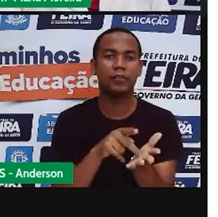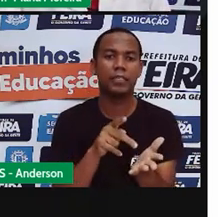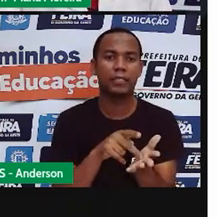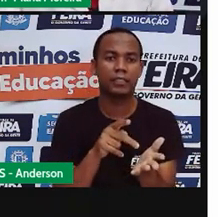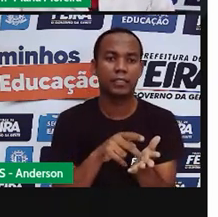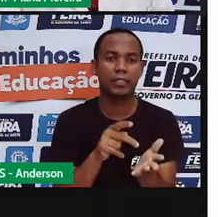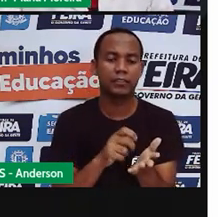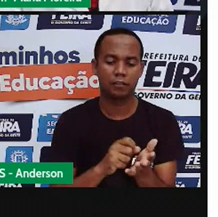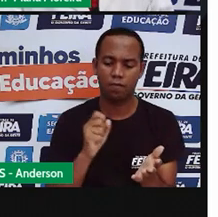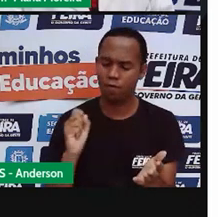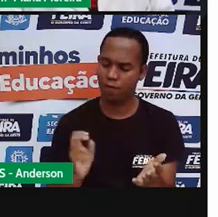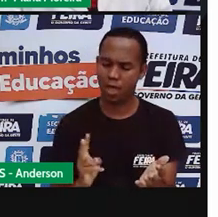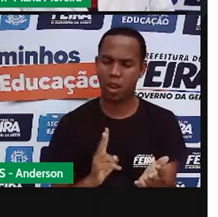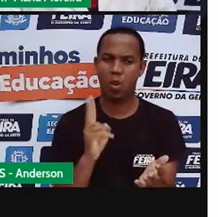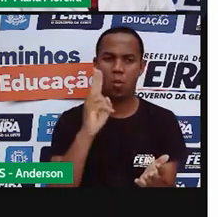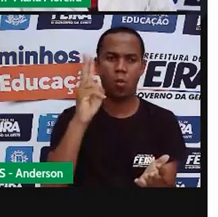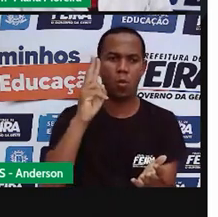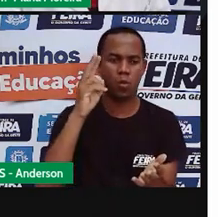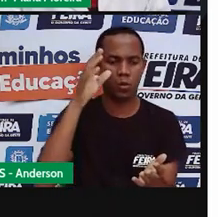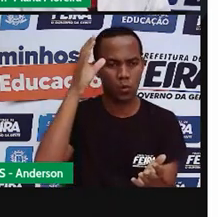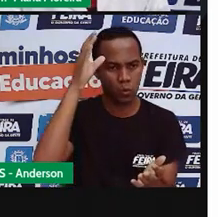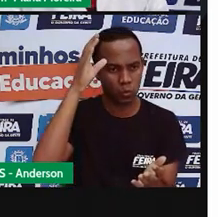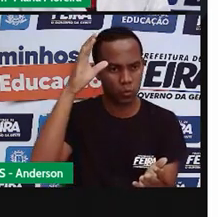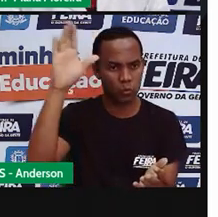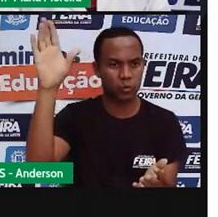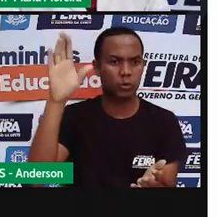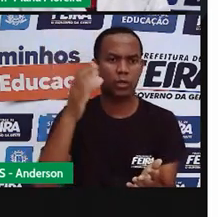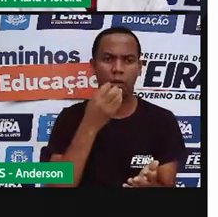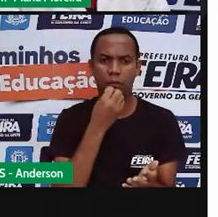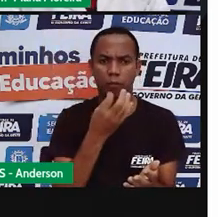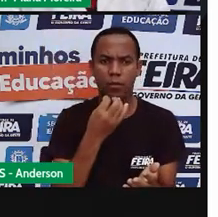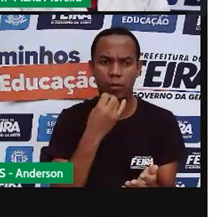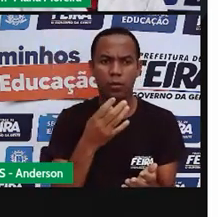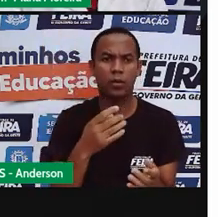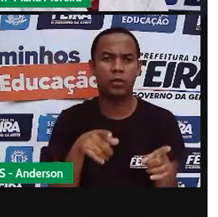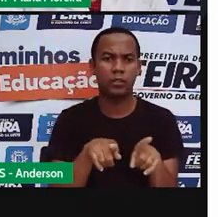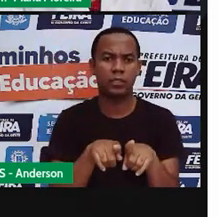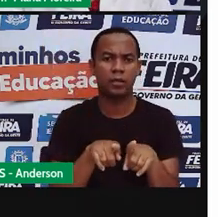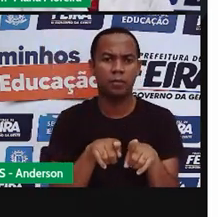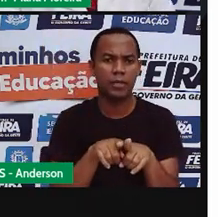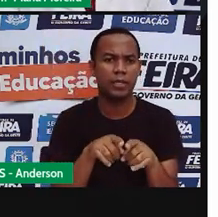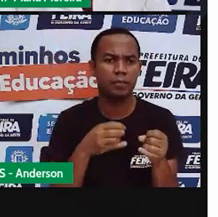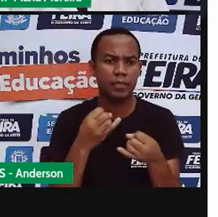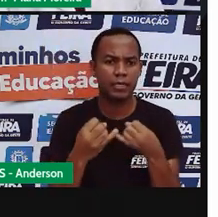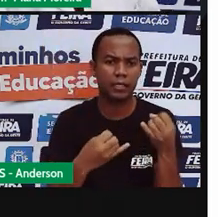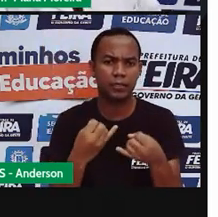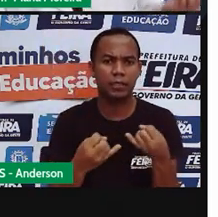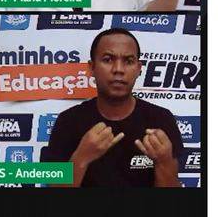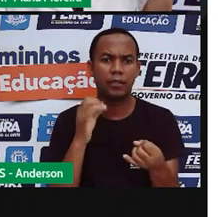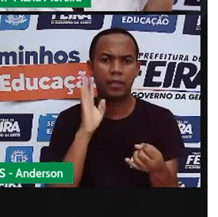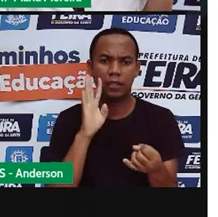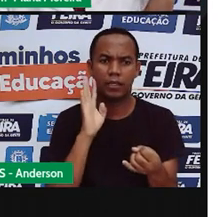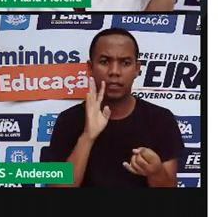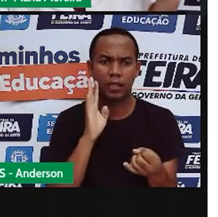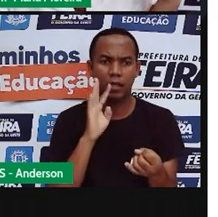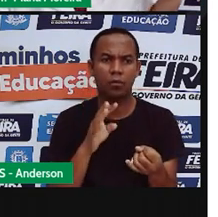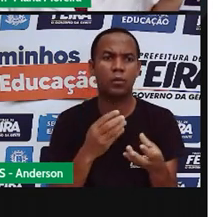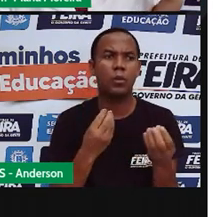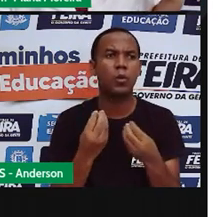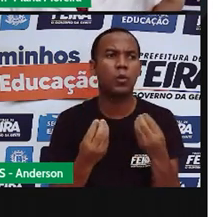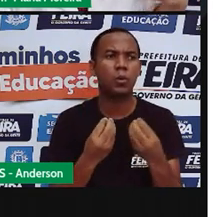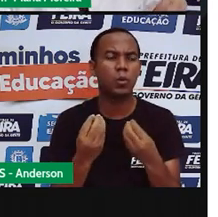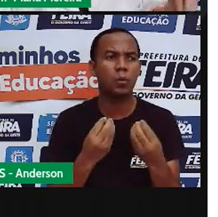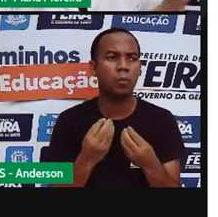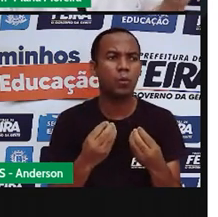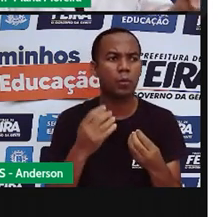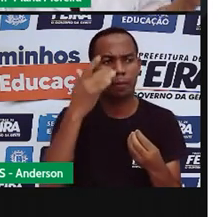inestimável. E o lugar dessas brincadeiras no folclore já está garantido. Por quê? O folclore é a memória de um povo, não